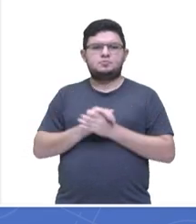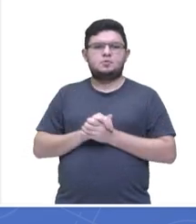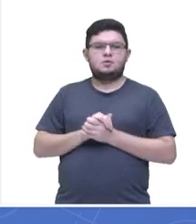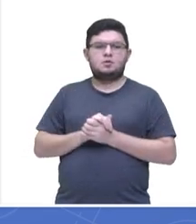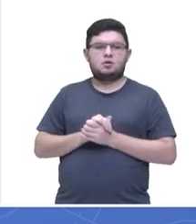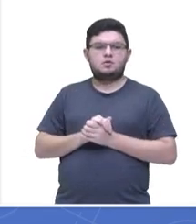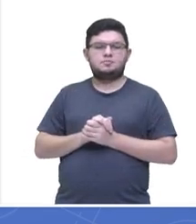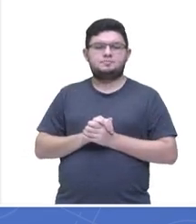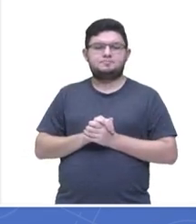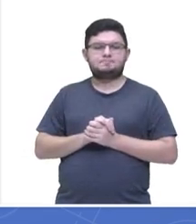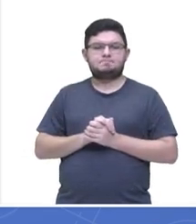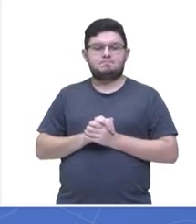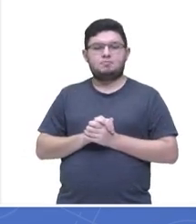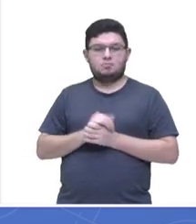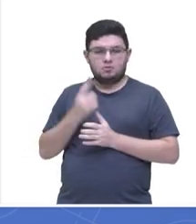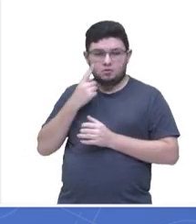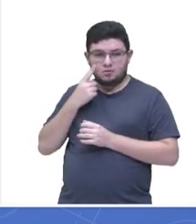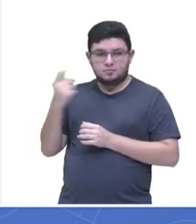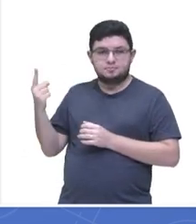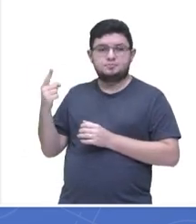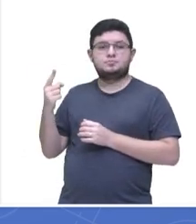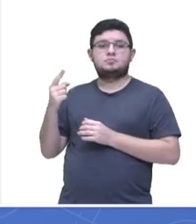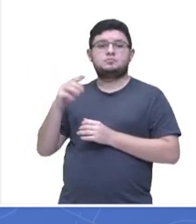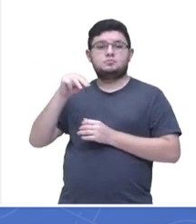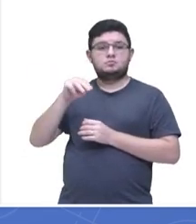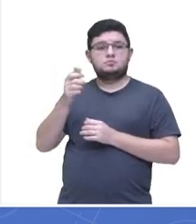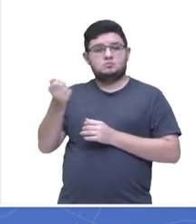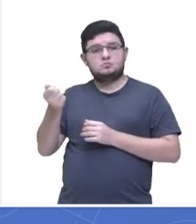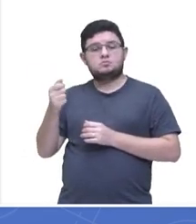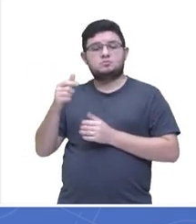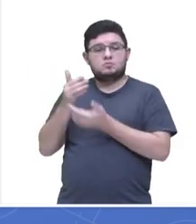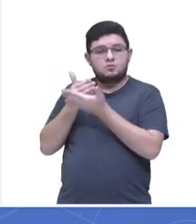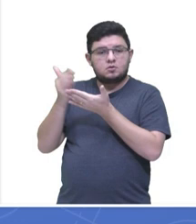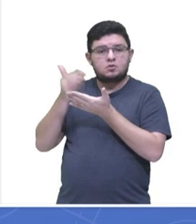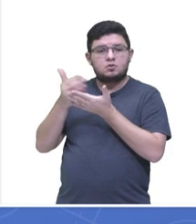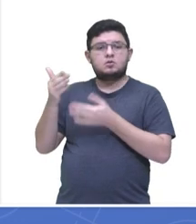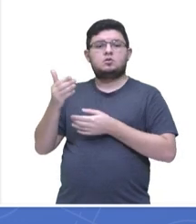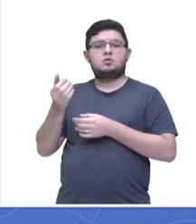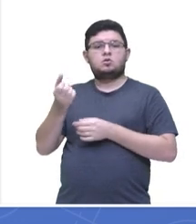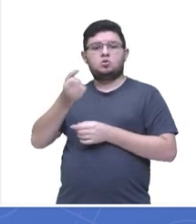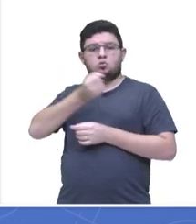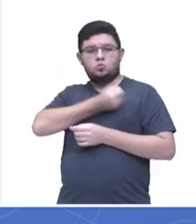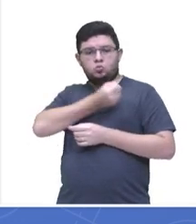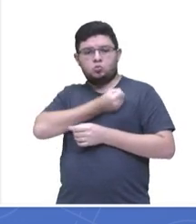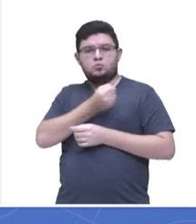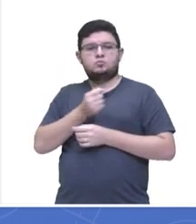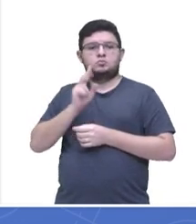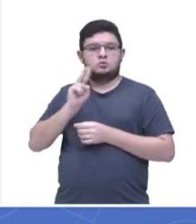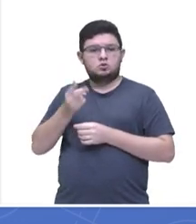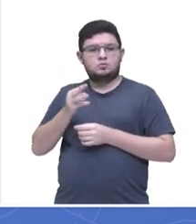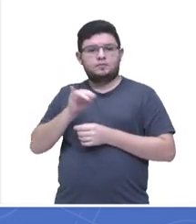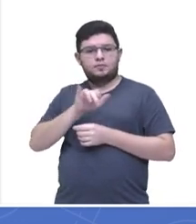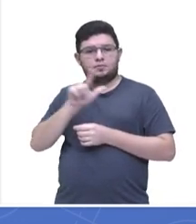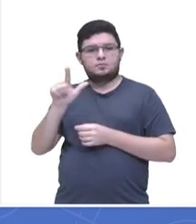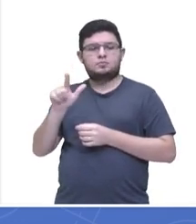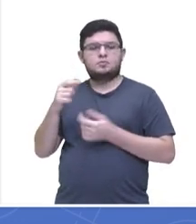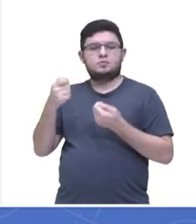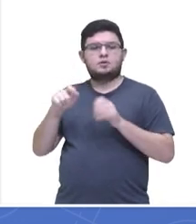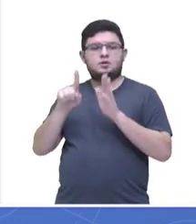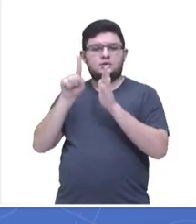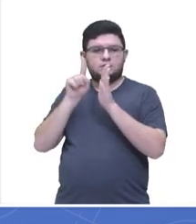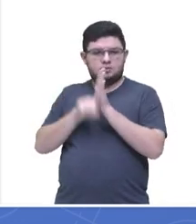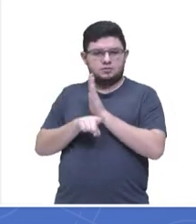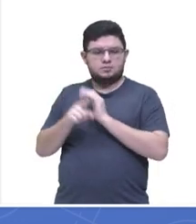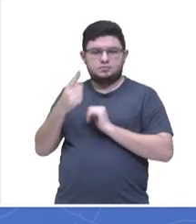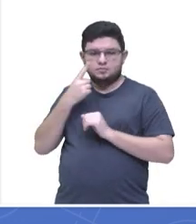Bem, se dessa média aritmética inicial, cujo valor é 2.000, eu tenho que tirar esses três